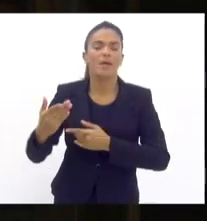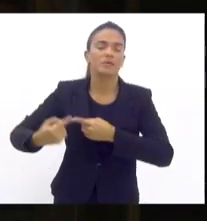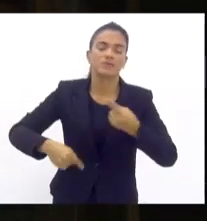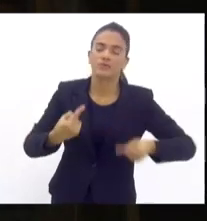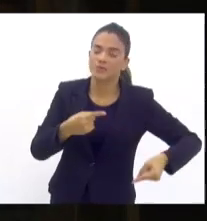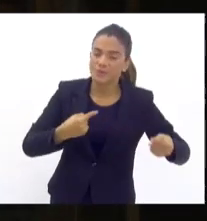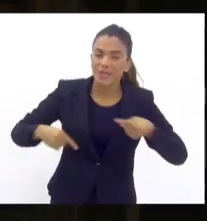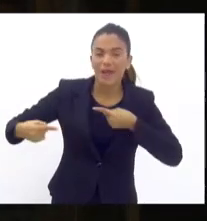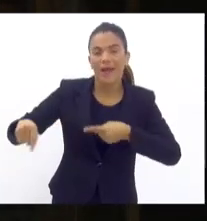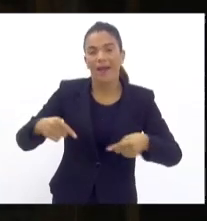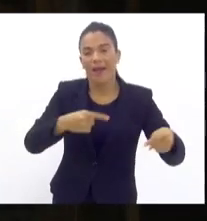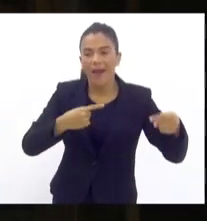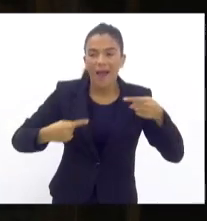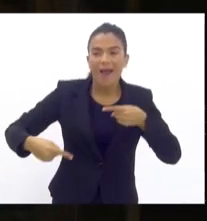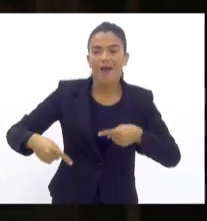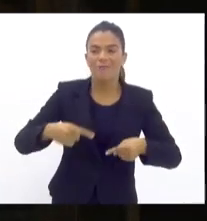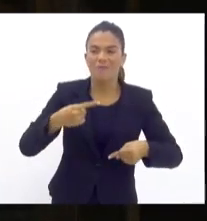cima disso.